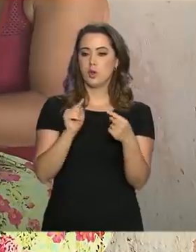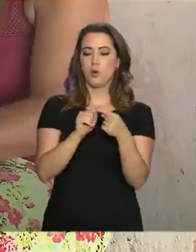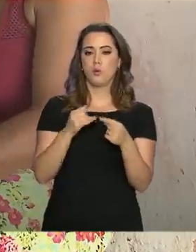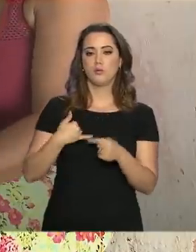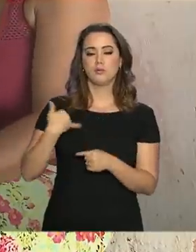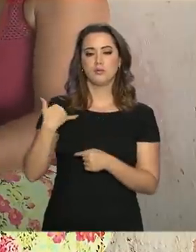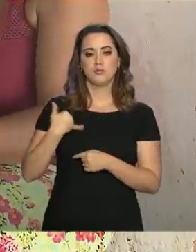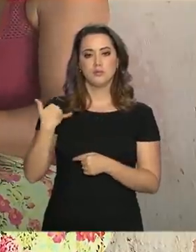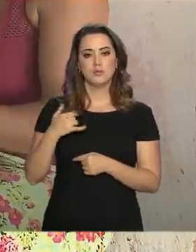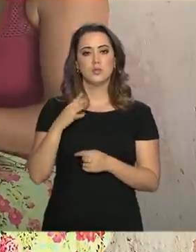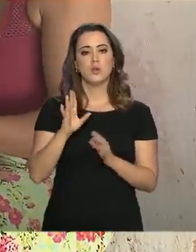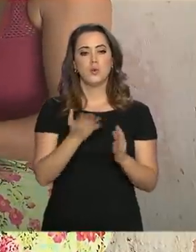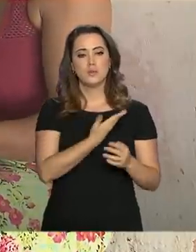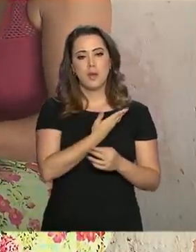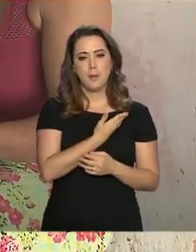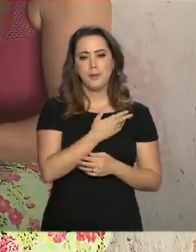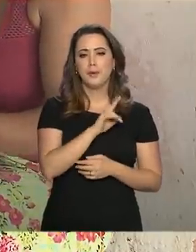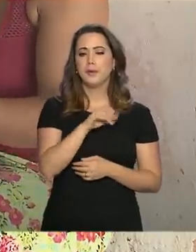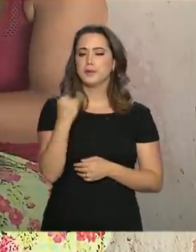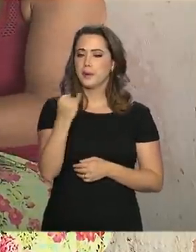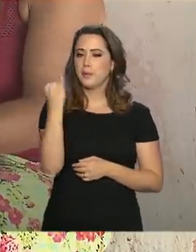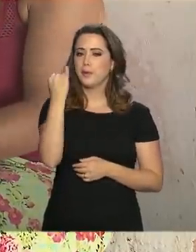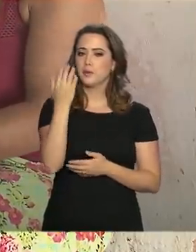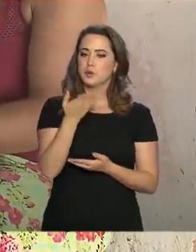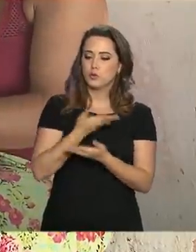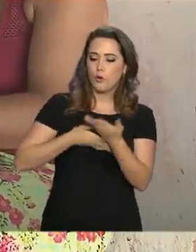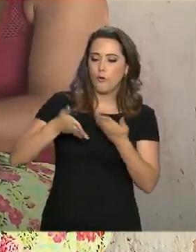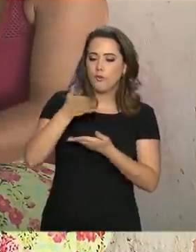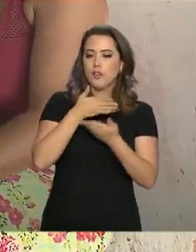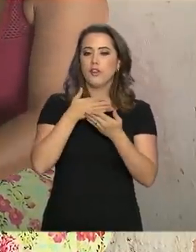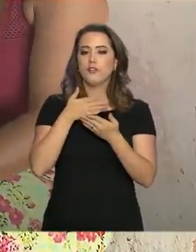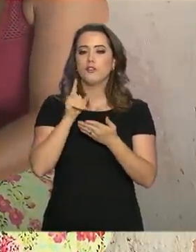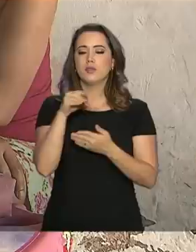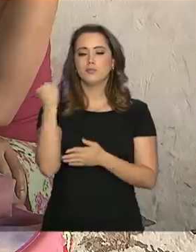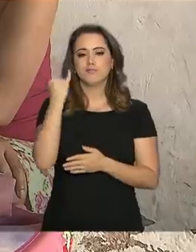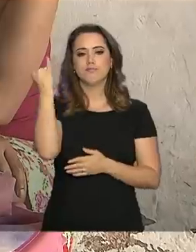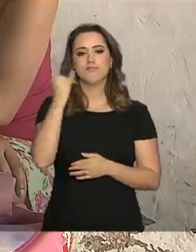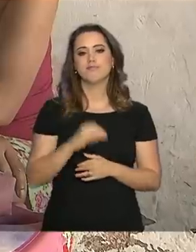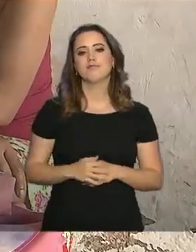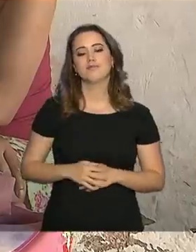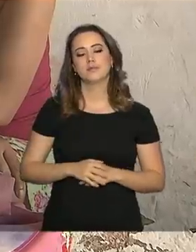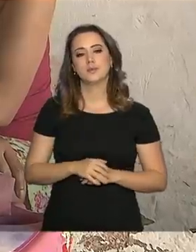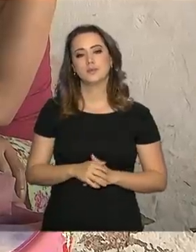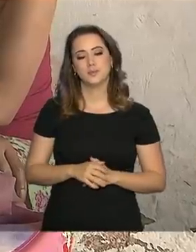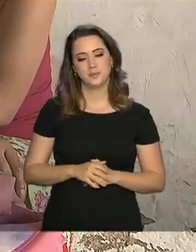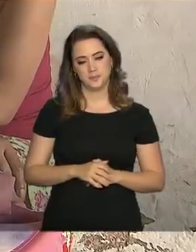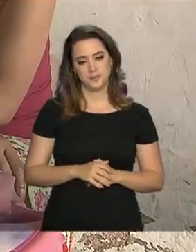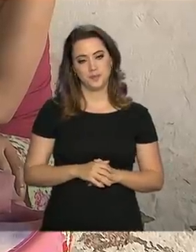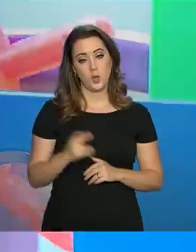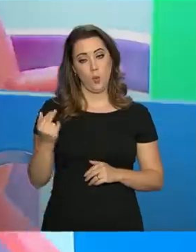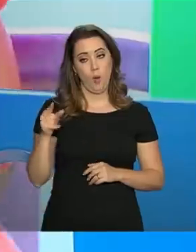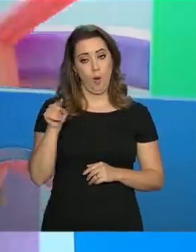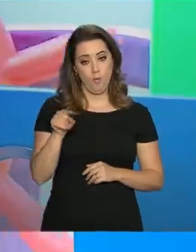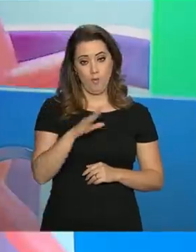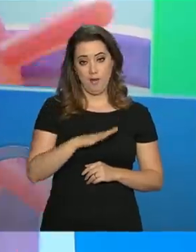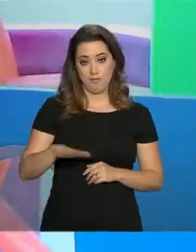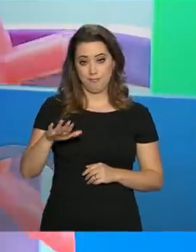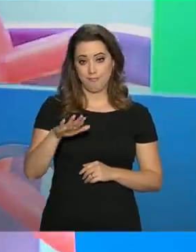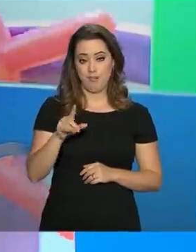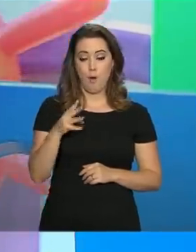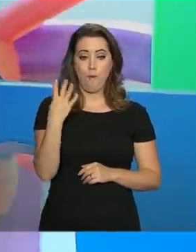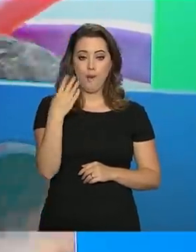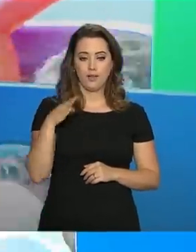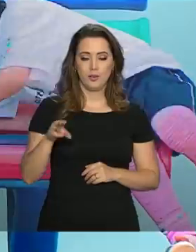adequação da idade, com os colegas, isso é muito importante, eles precisam conviver, e esse conviver é muito importante. Assim como Clarissa, quase 4 milhões de